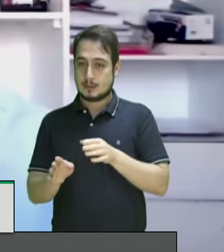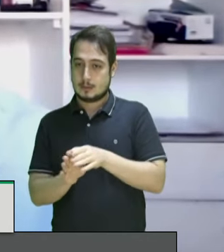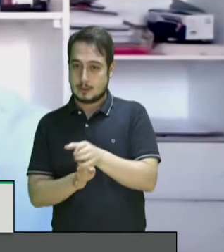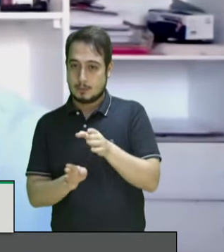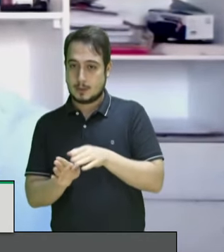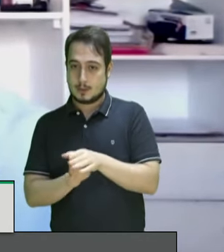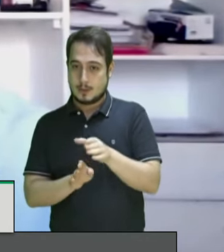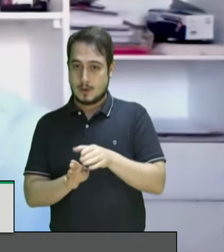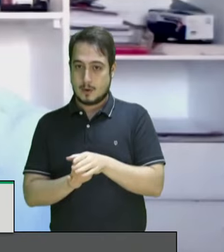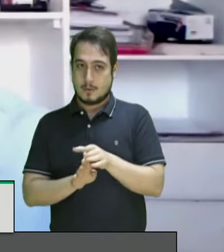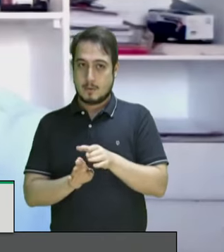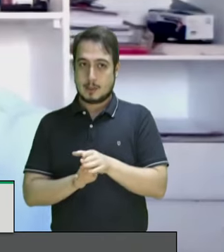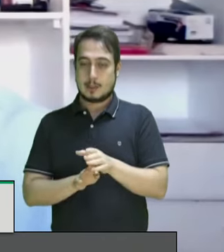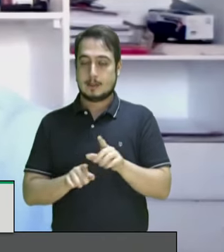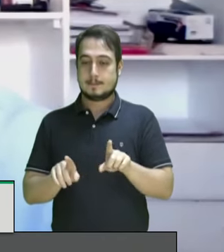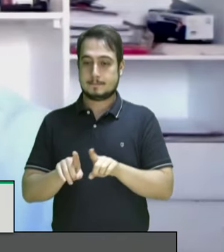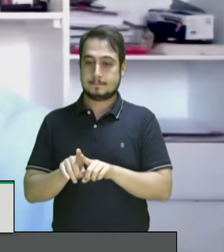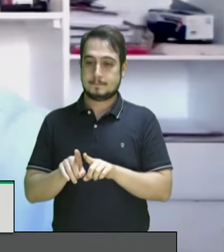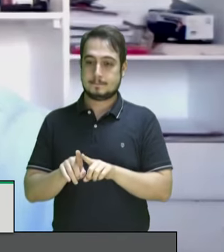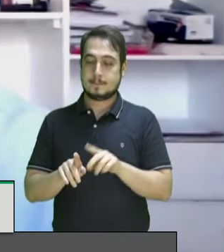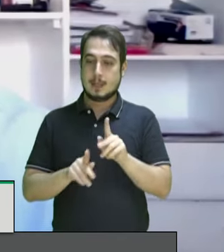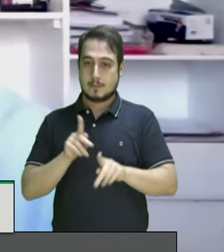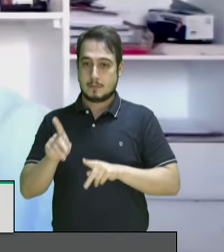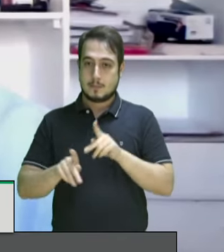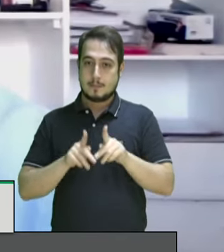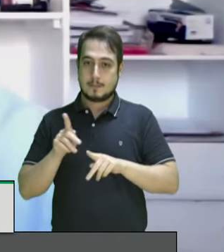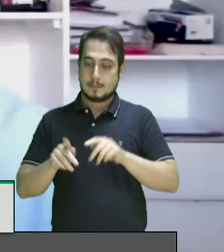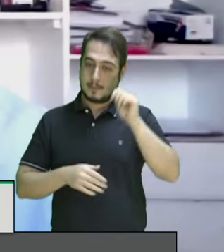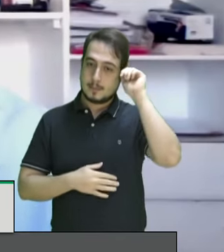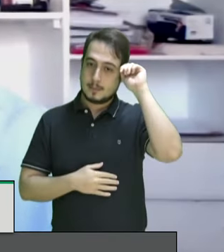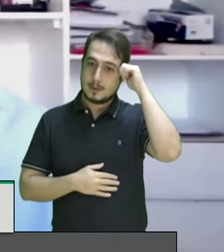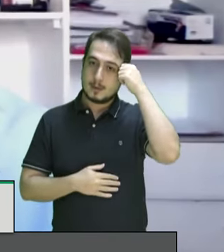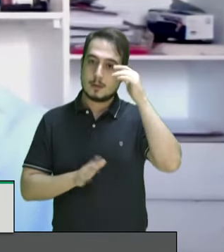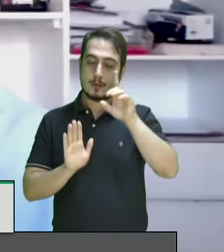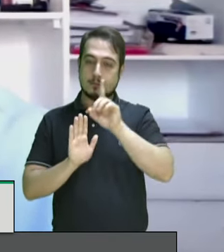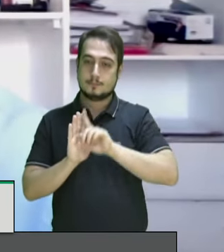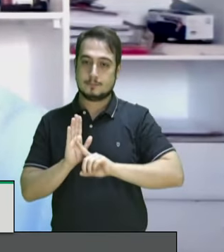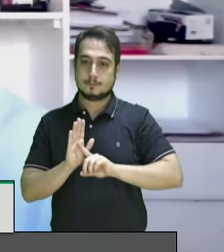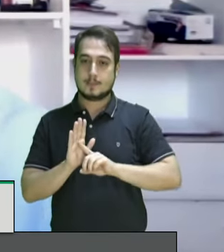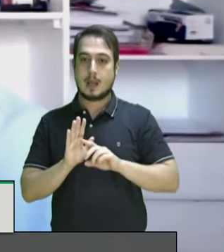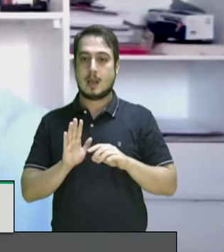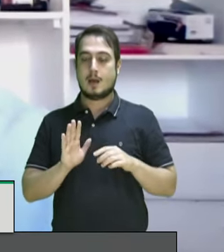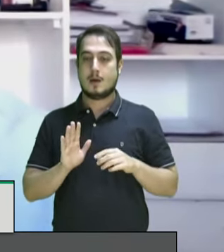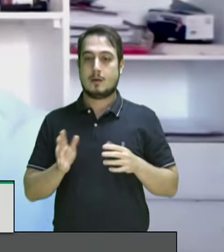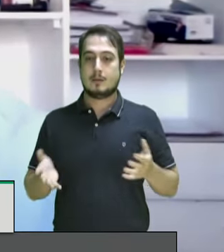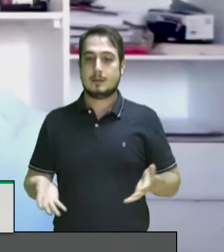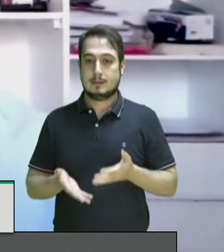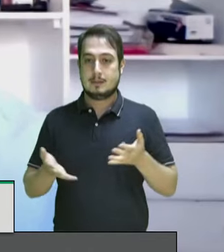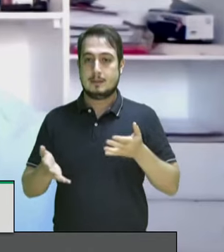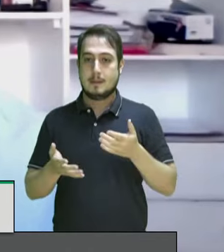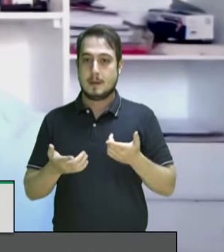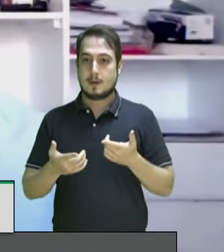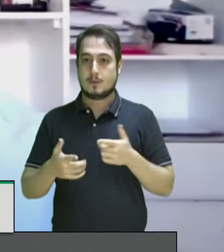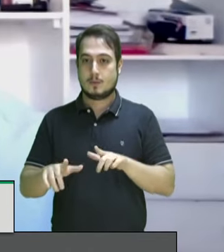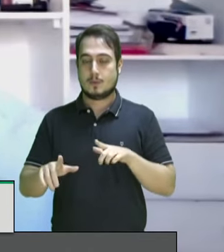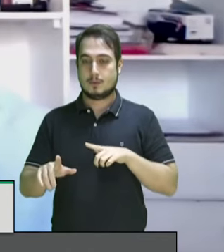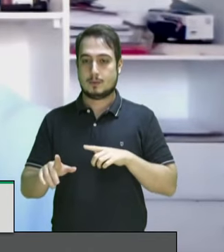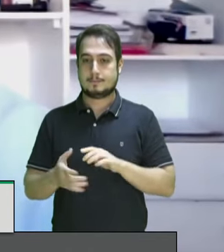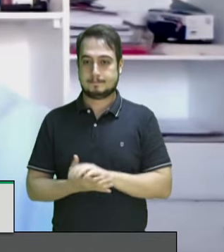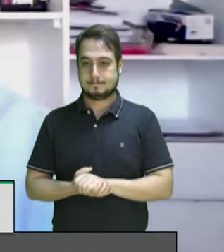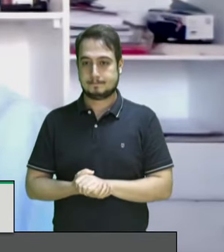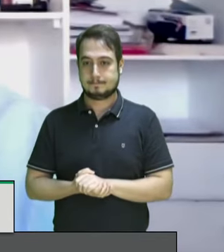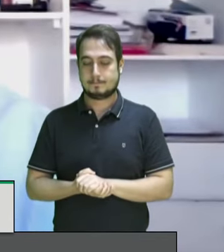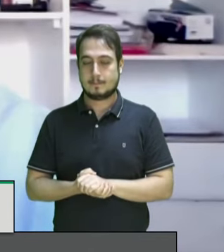em relação à população negra, aos direitos da população negra e o combate ao racismo no Brasil.